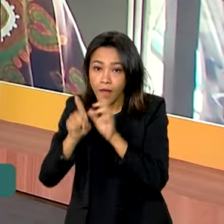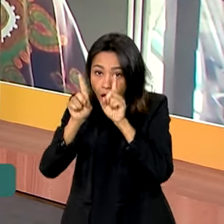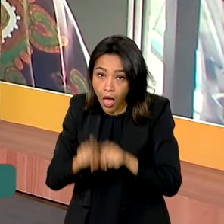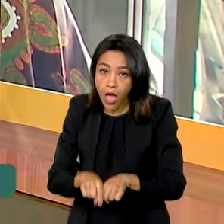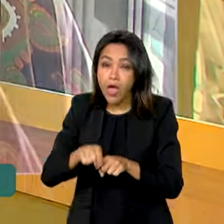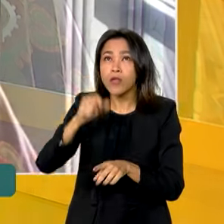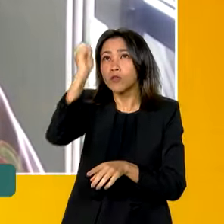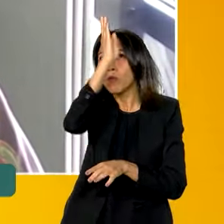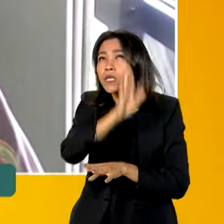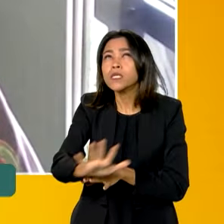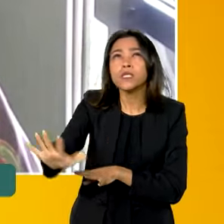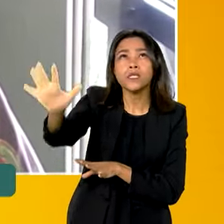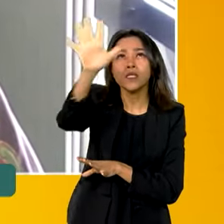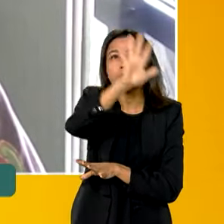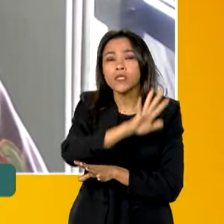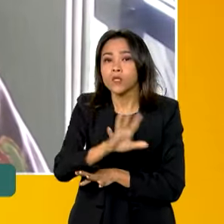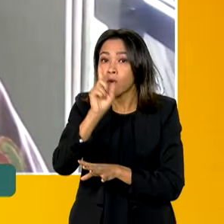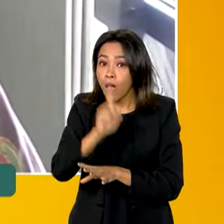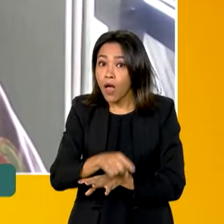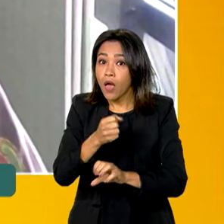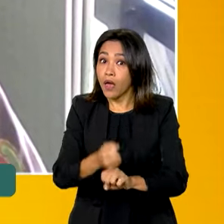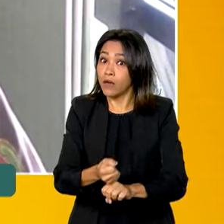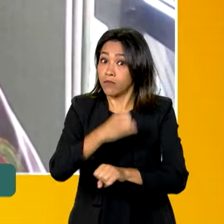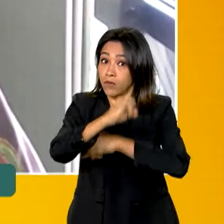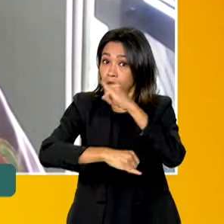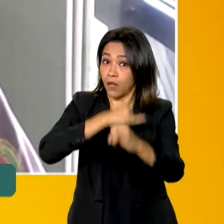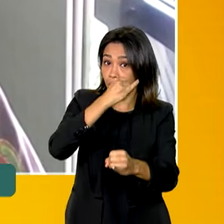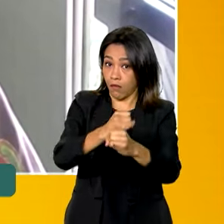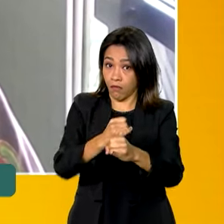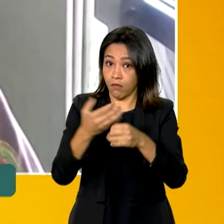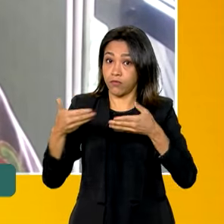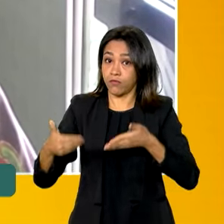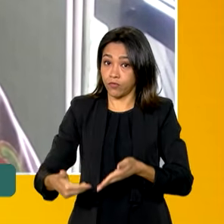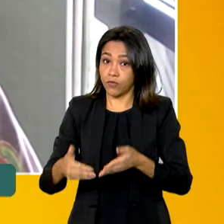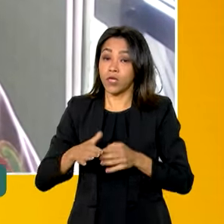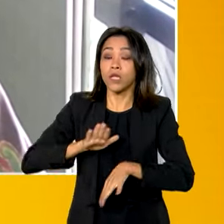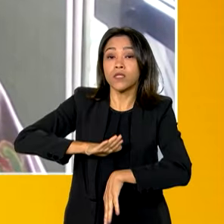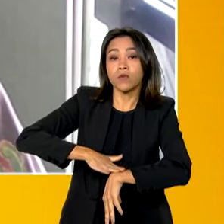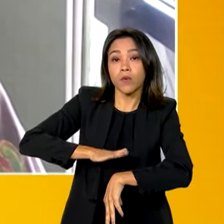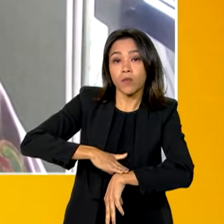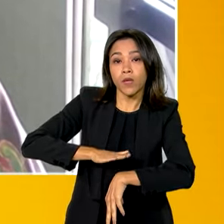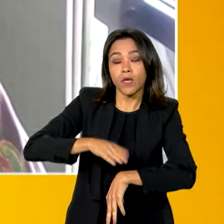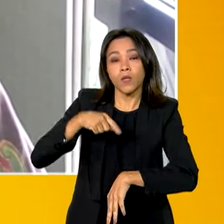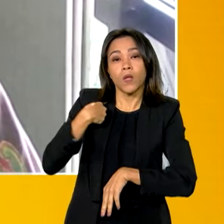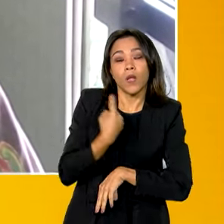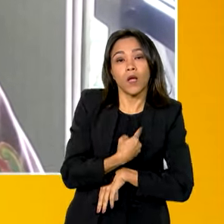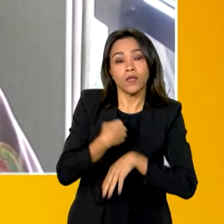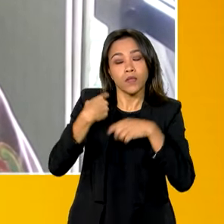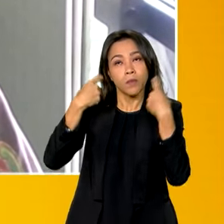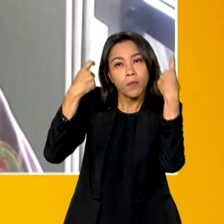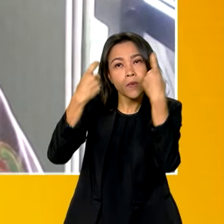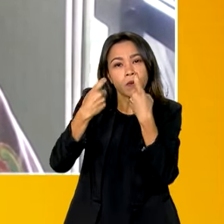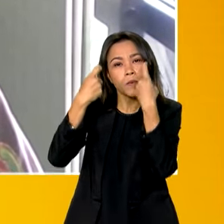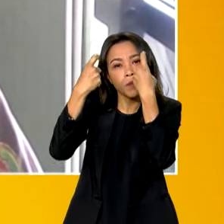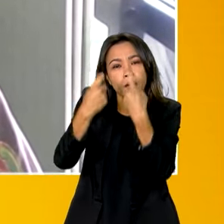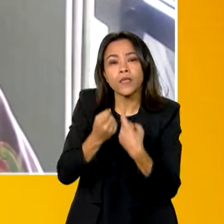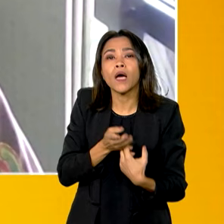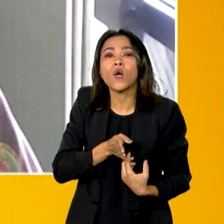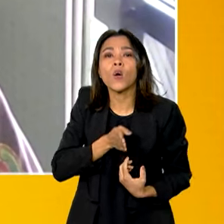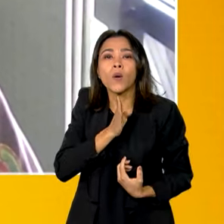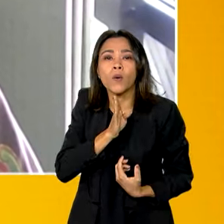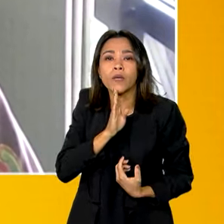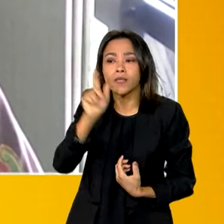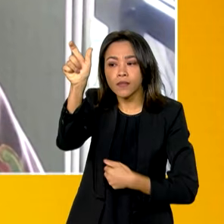nacional, online, que nesse momento nós estamos preocupados em conhecer o cuidador